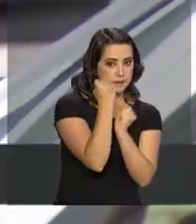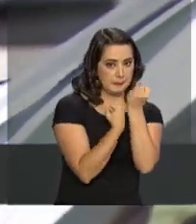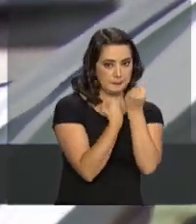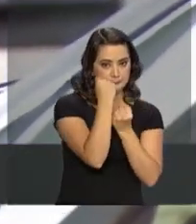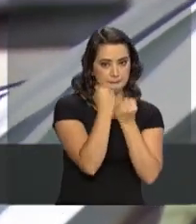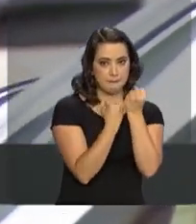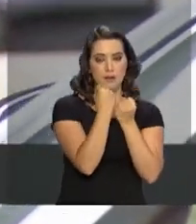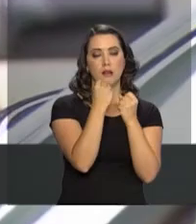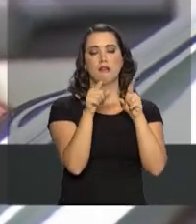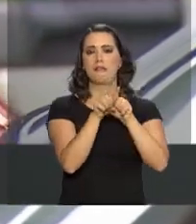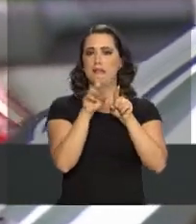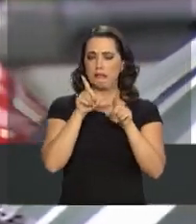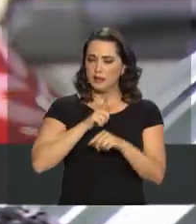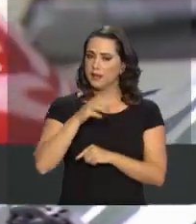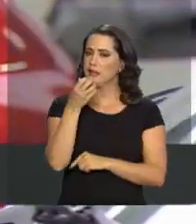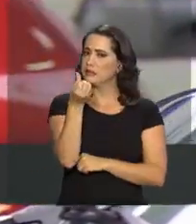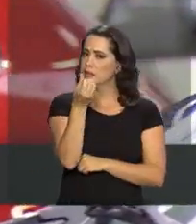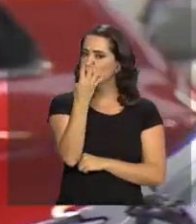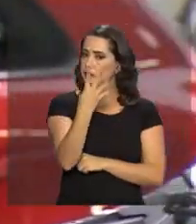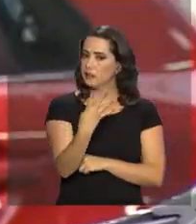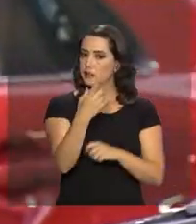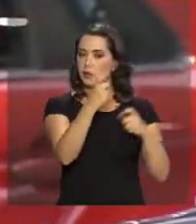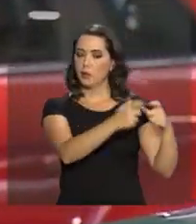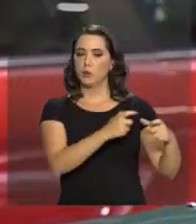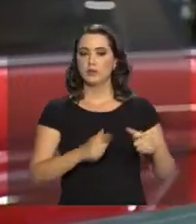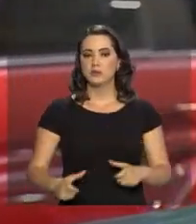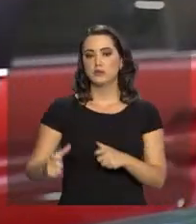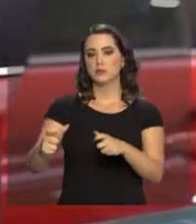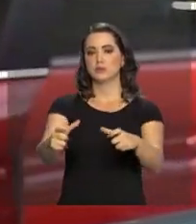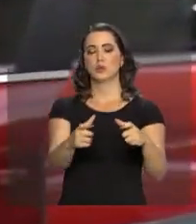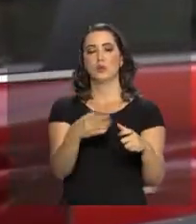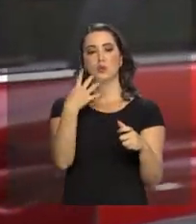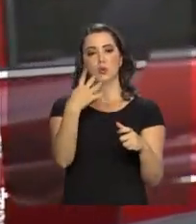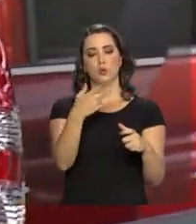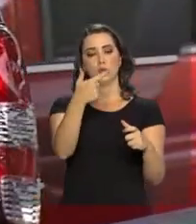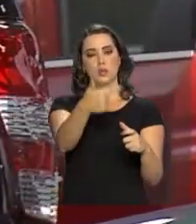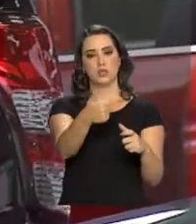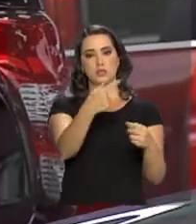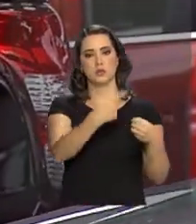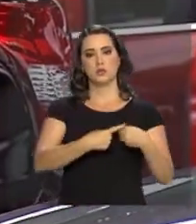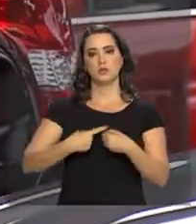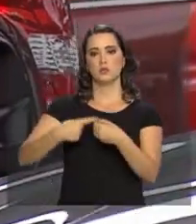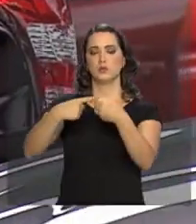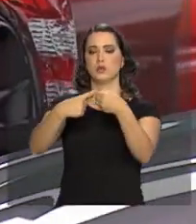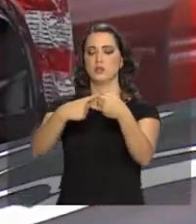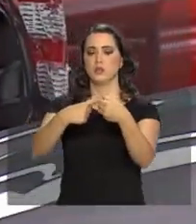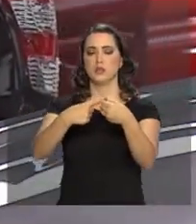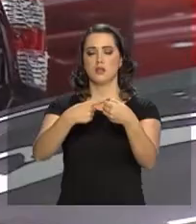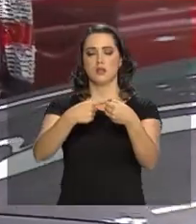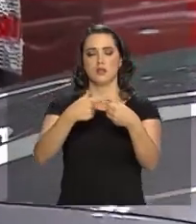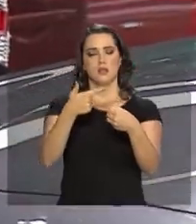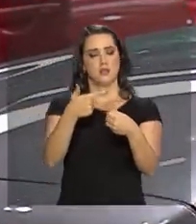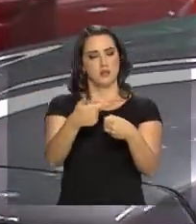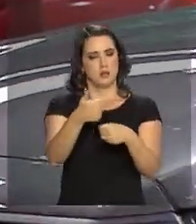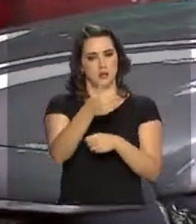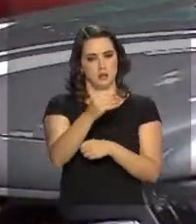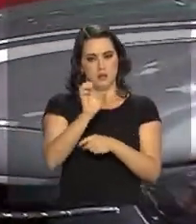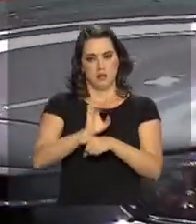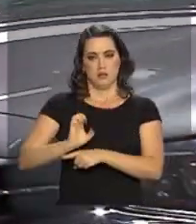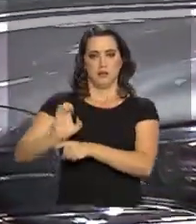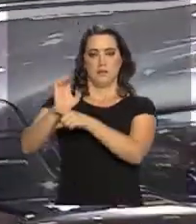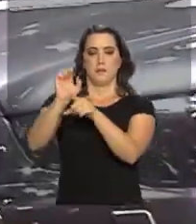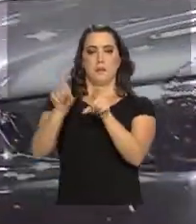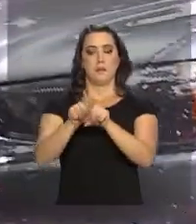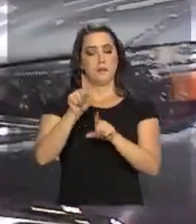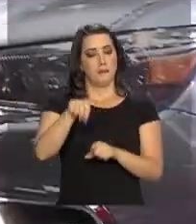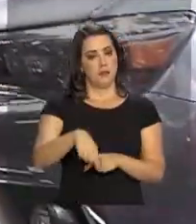conta com 64 unidades localizadas em 42 municípios de 10 estados. O setor responde por 4%